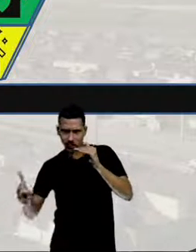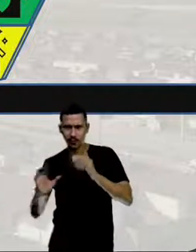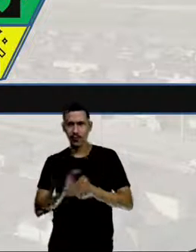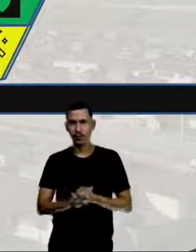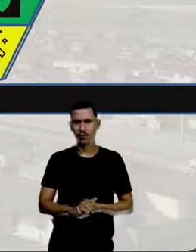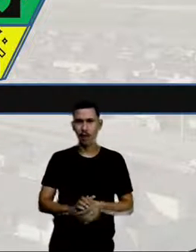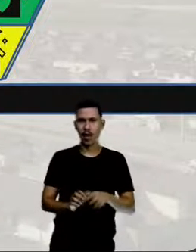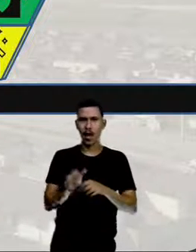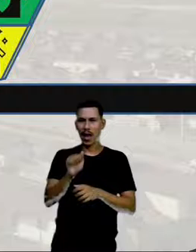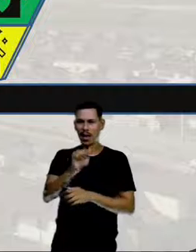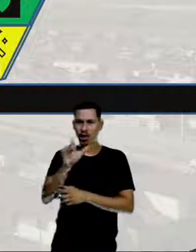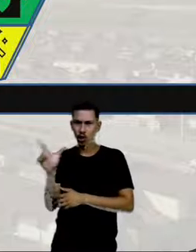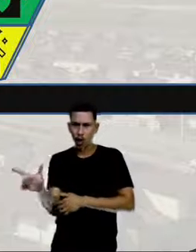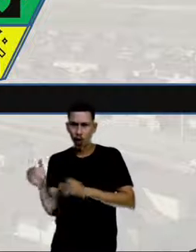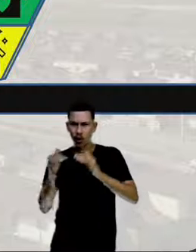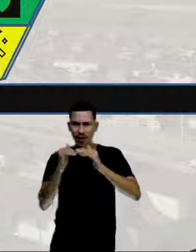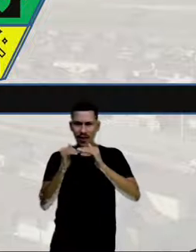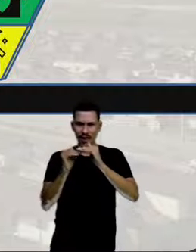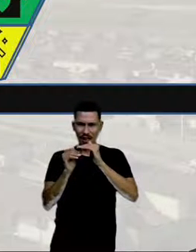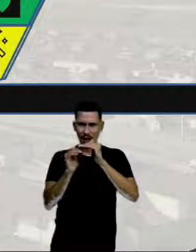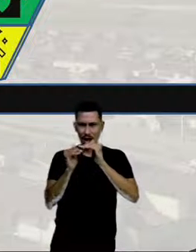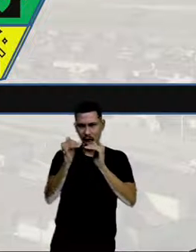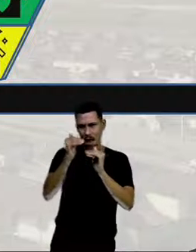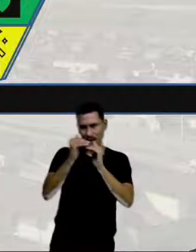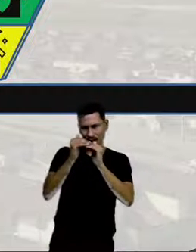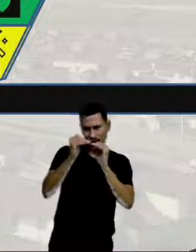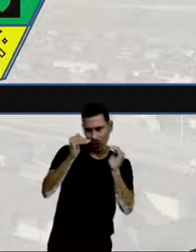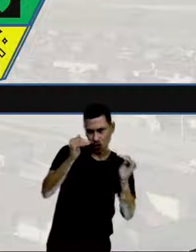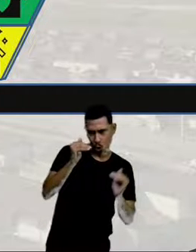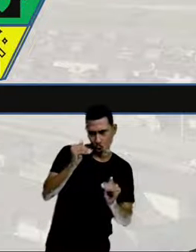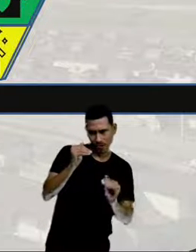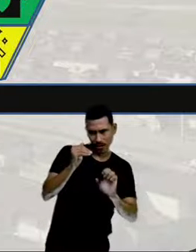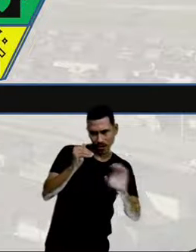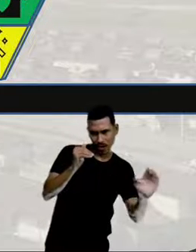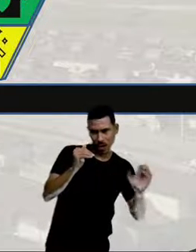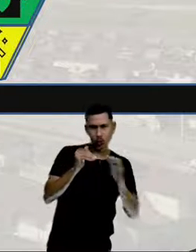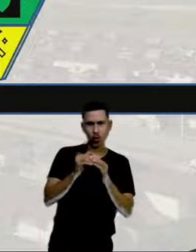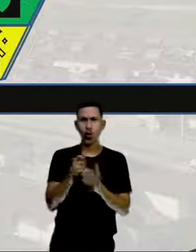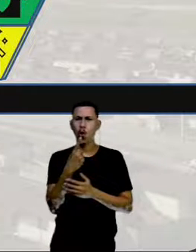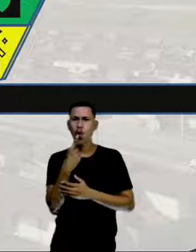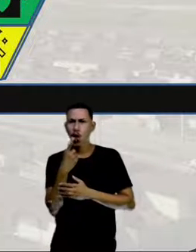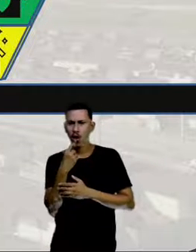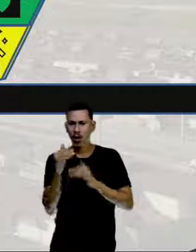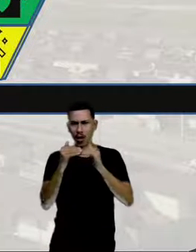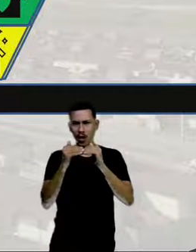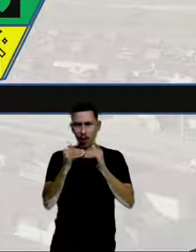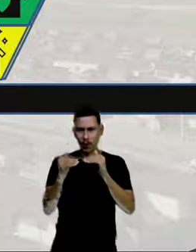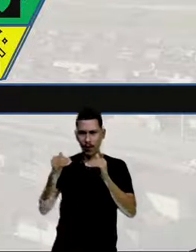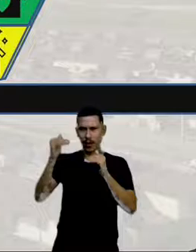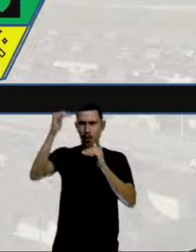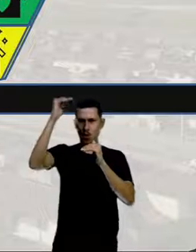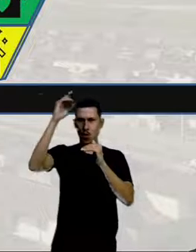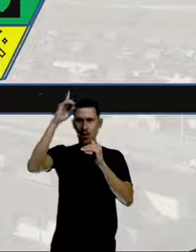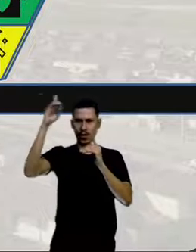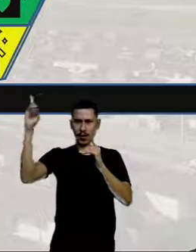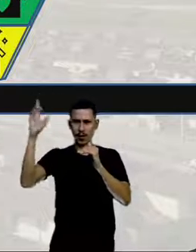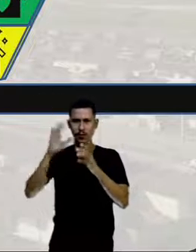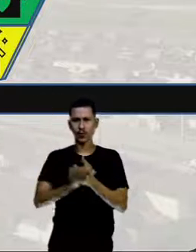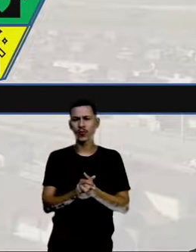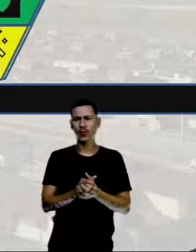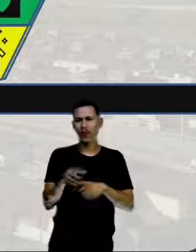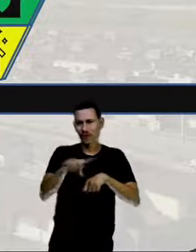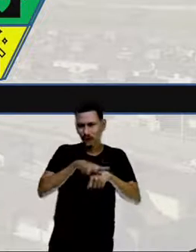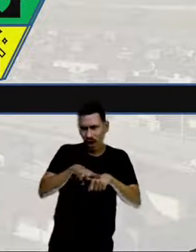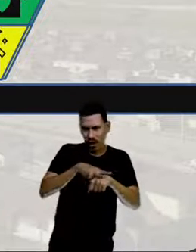As azuis são inferiores do lado esquerdo, as rosas superiores do lado direito. E o